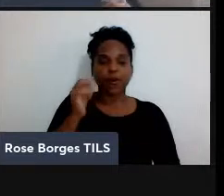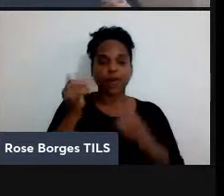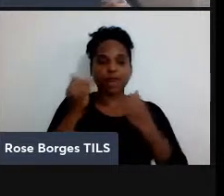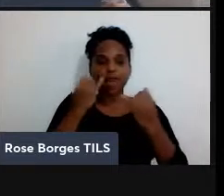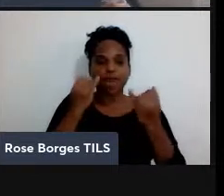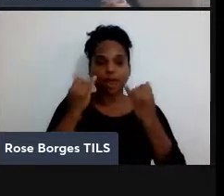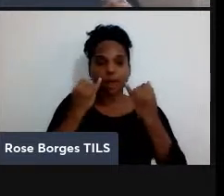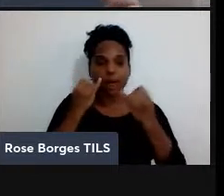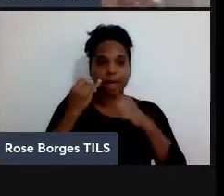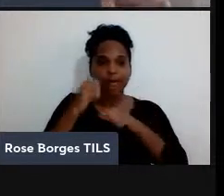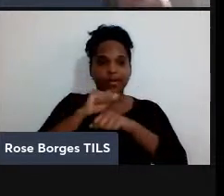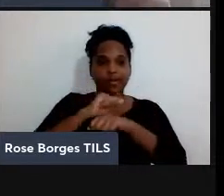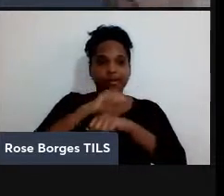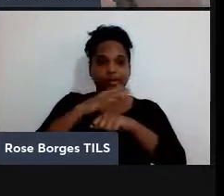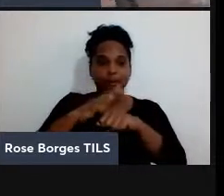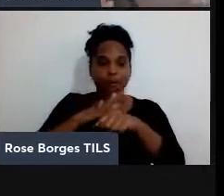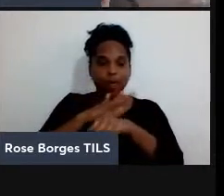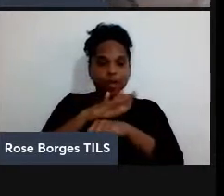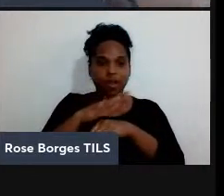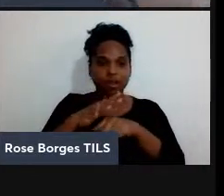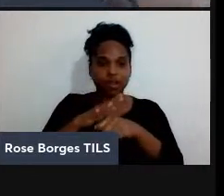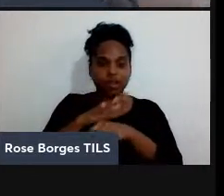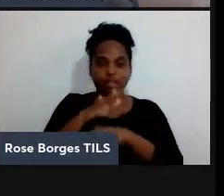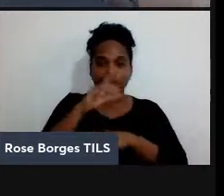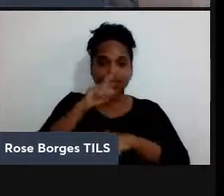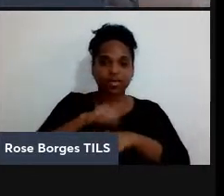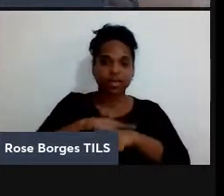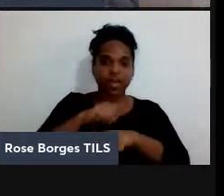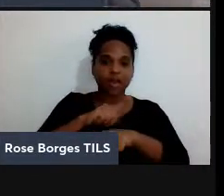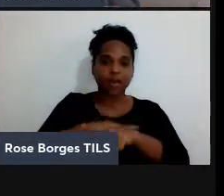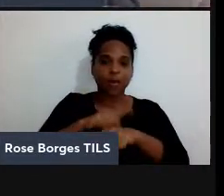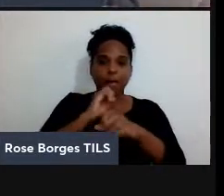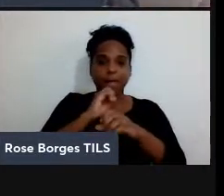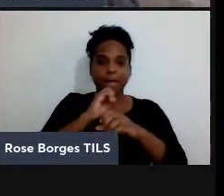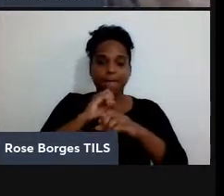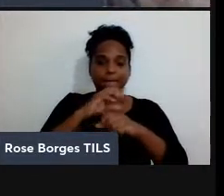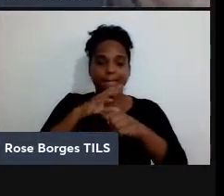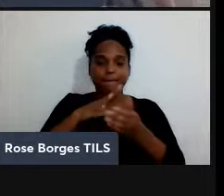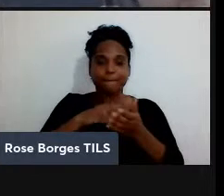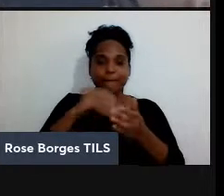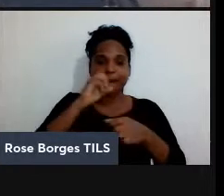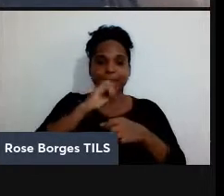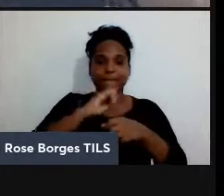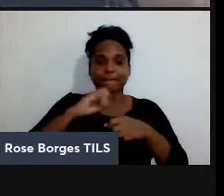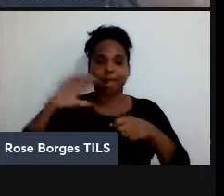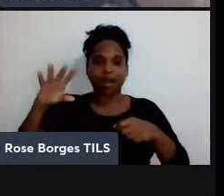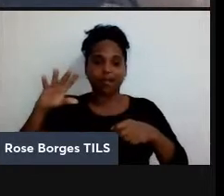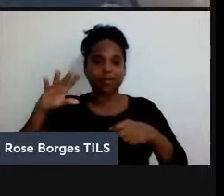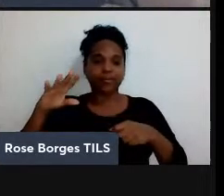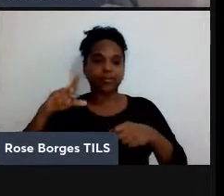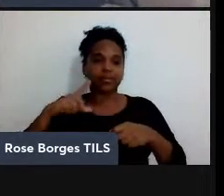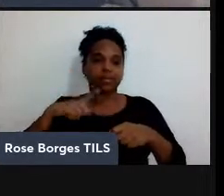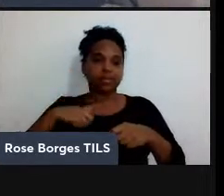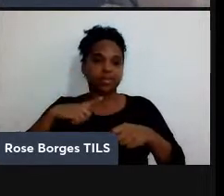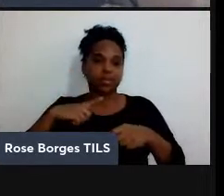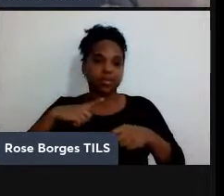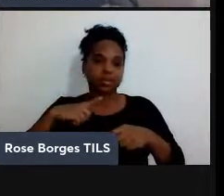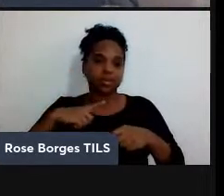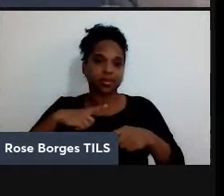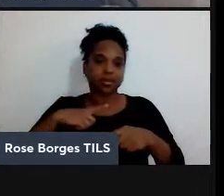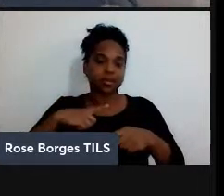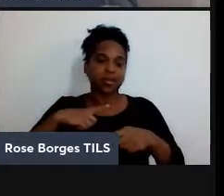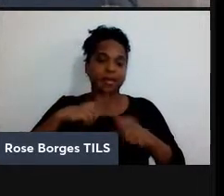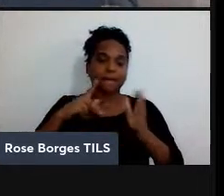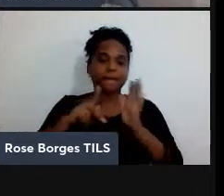seja teleportada instantaneamente. Ou seja, ela é teleportada, mas ela é teleportada à velocidade da luz,